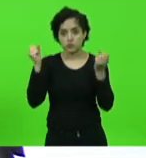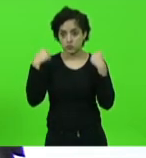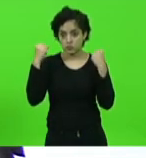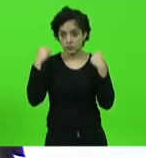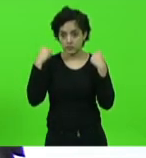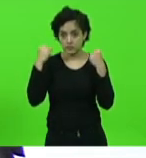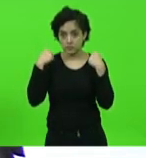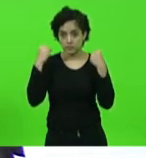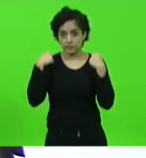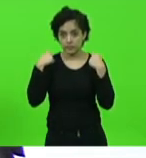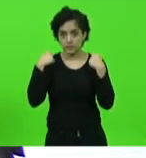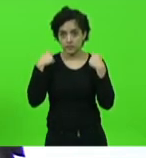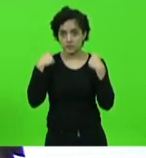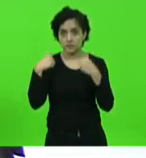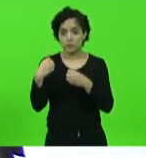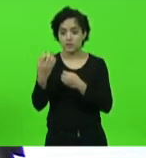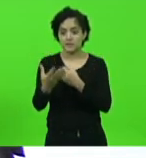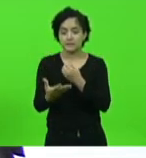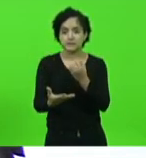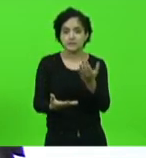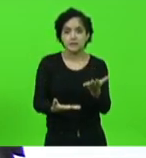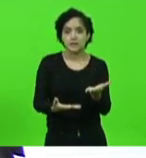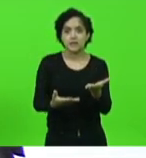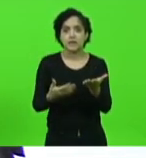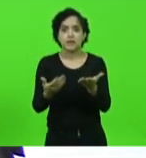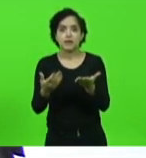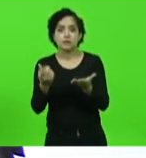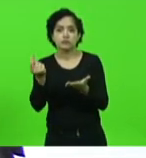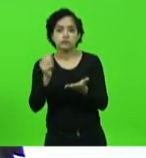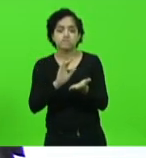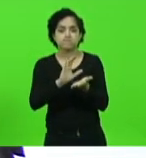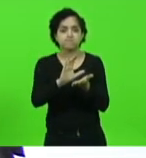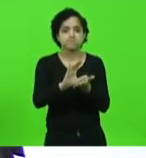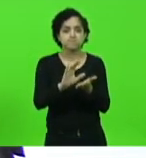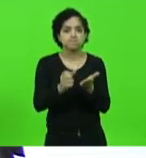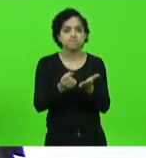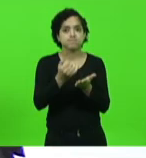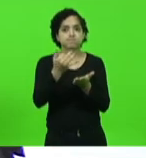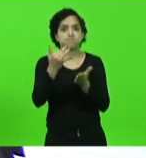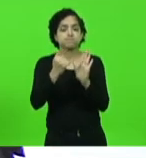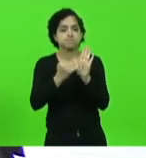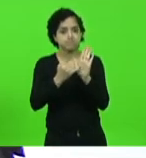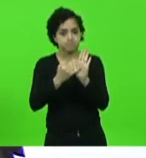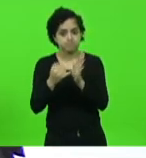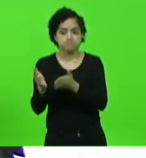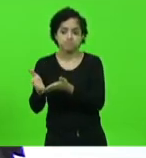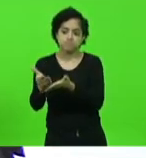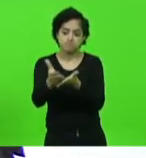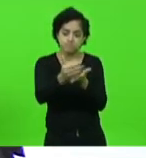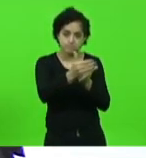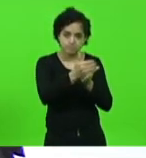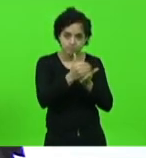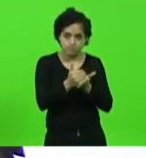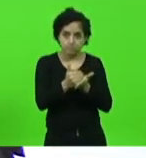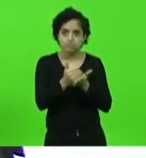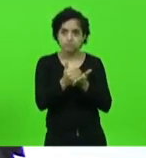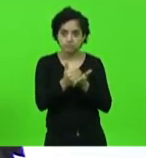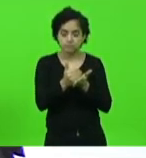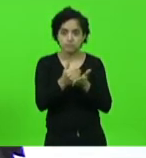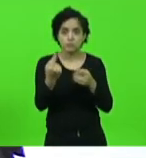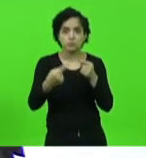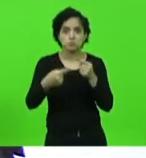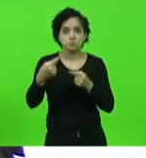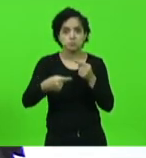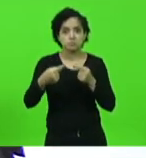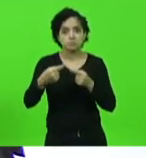estado entrega milhares e milhares de reais resultado do imposto dos catarinenses e da ausência de política pública